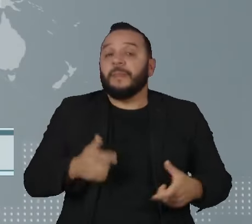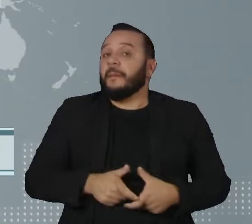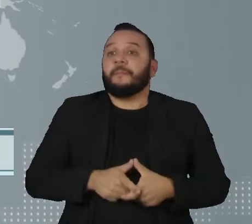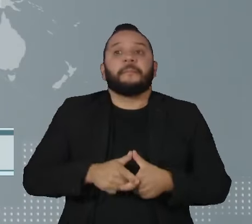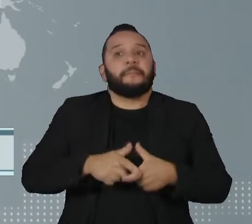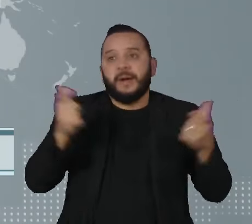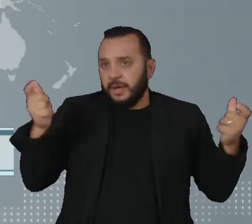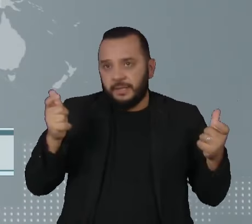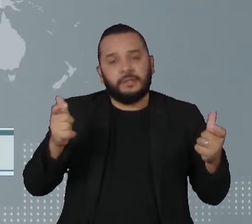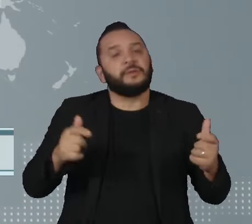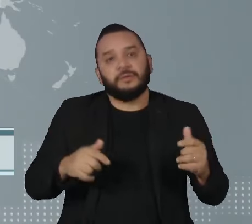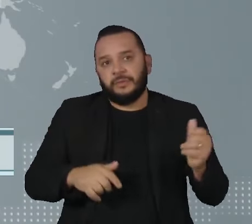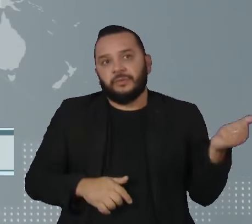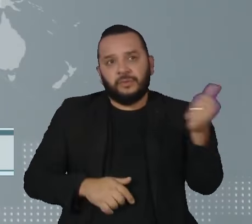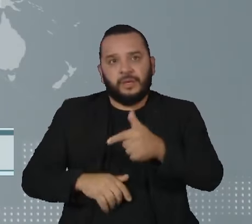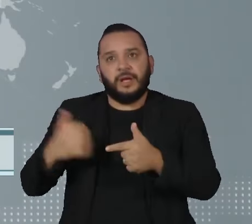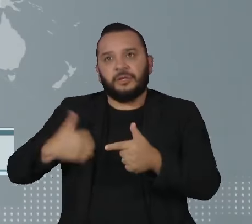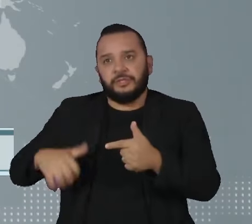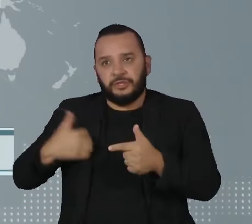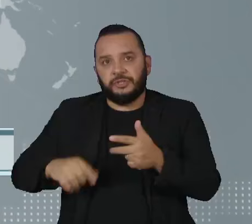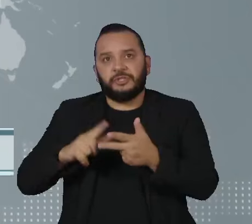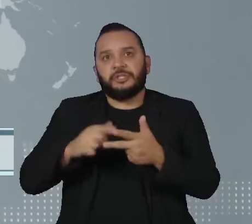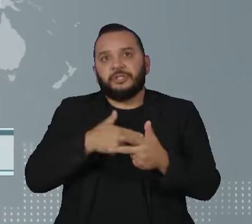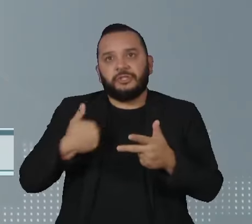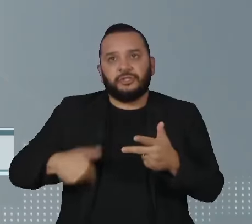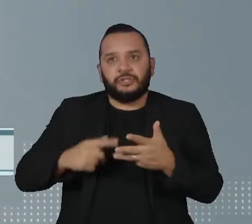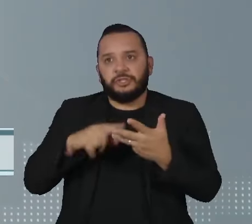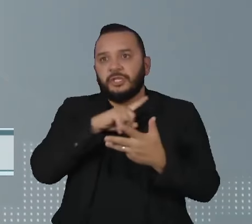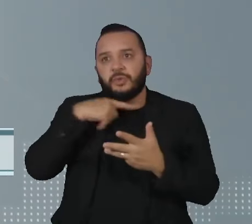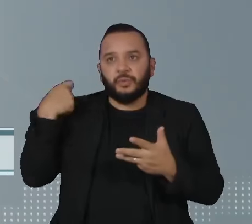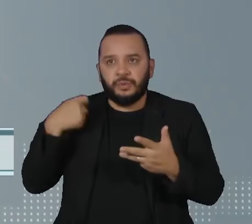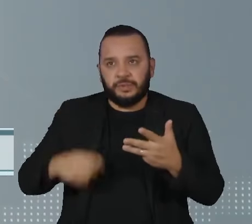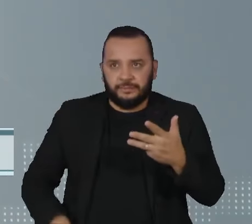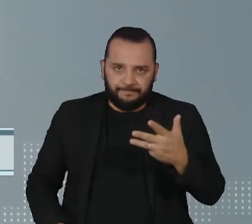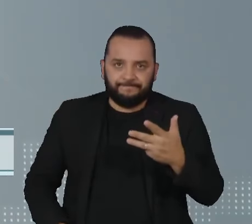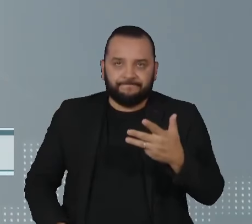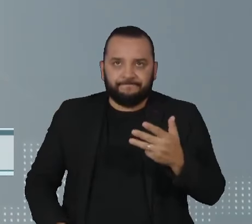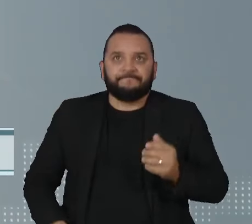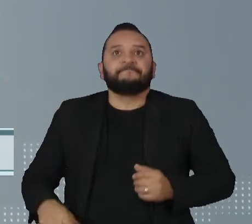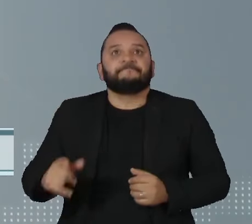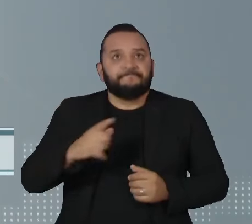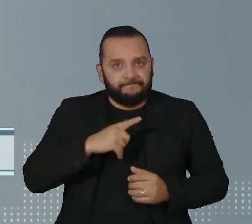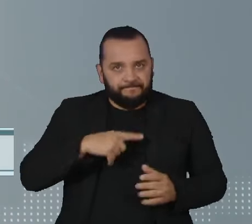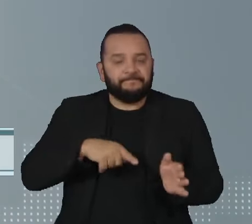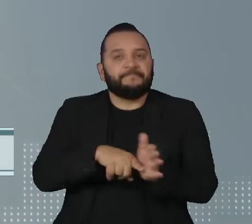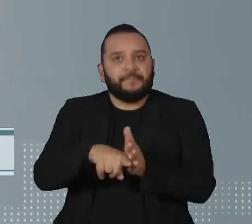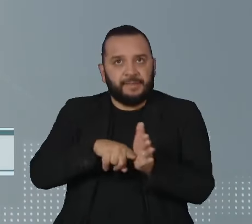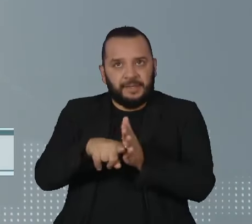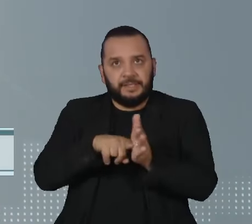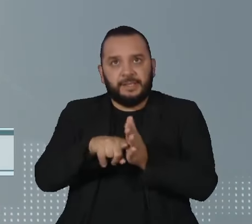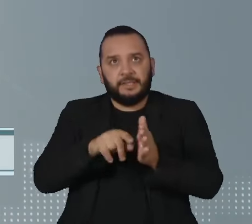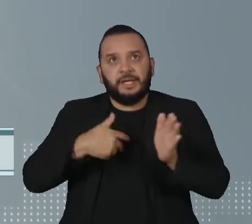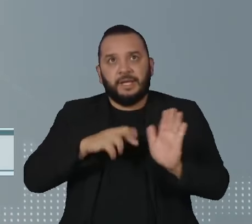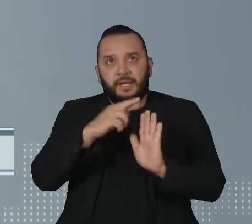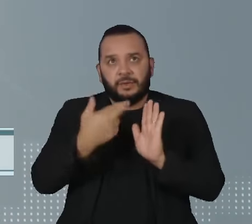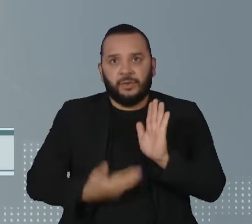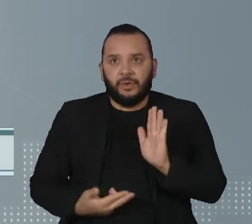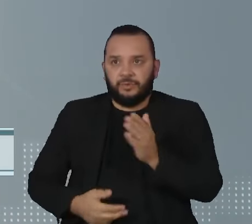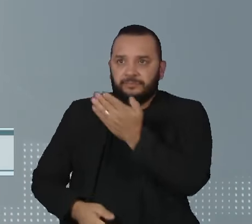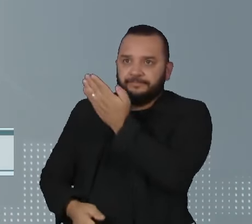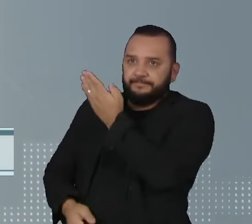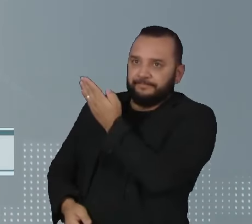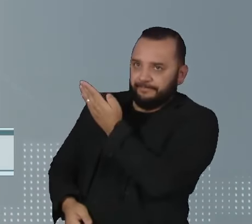do que na Argentina, na China e na Rússia. Os dados estão num relatório publicado pela Organização